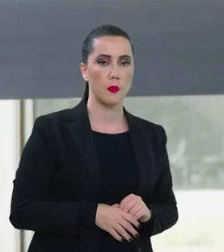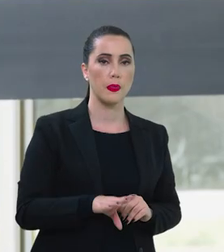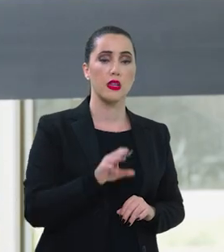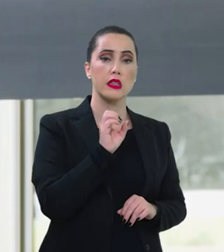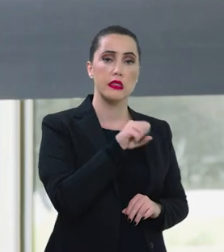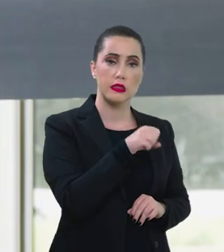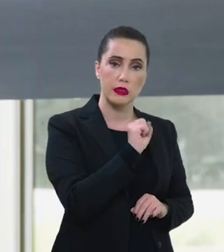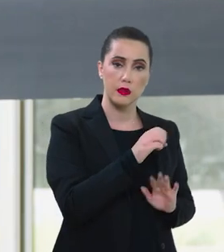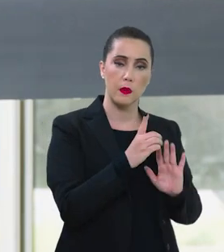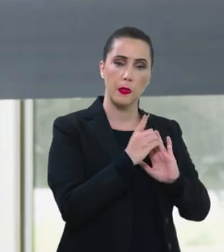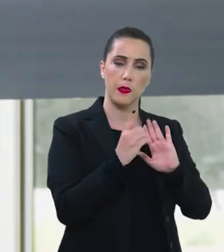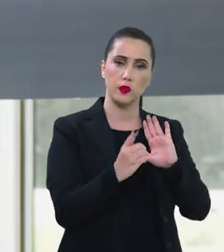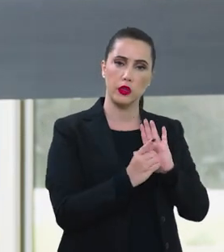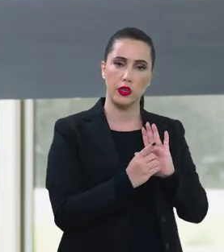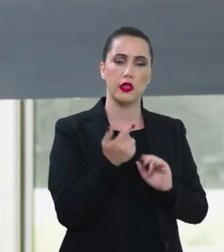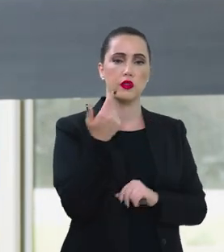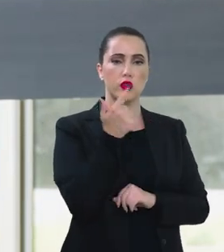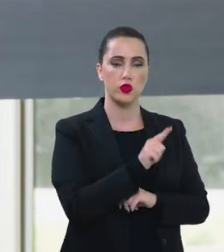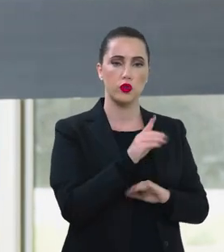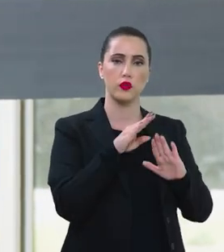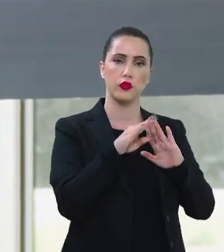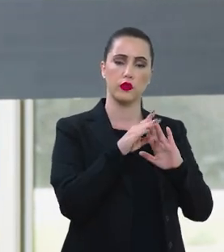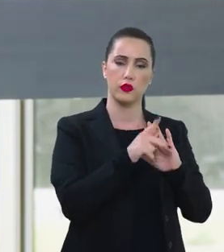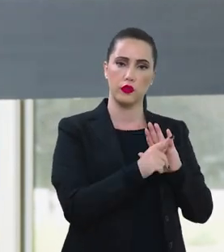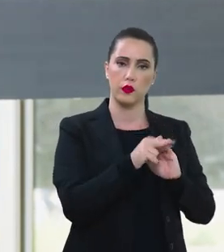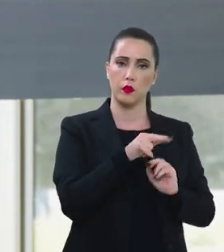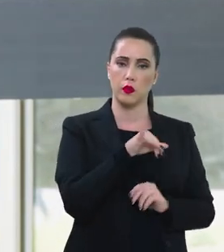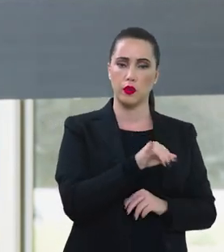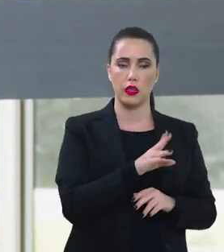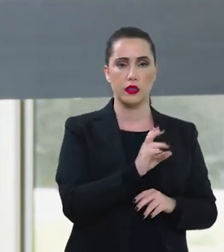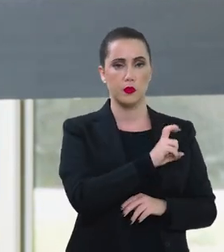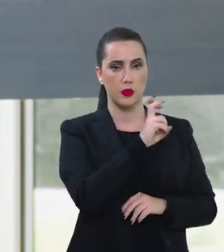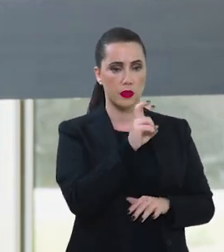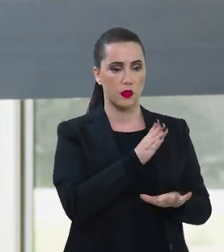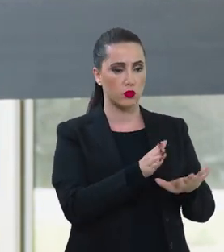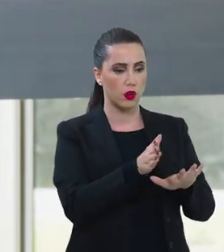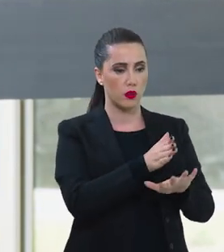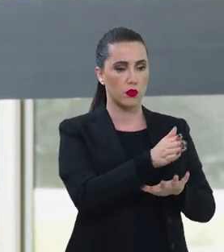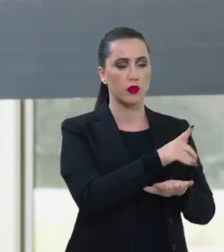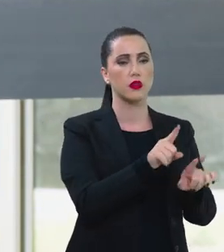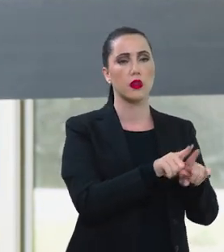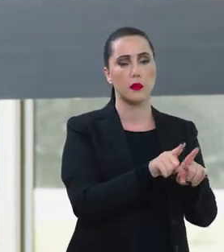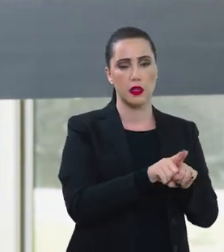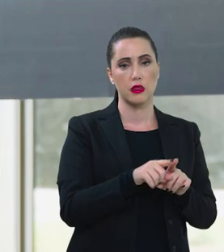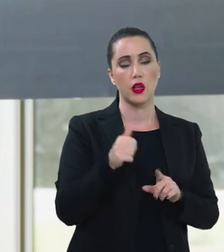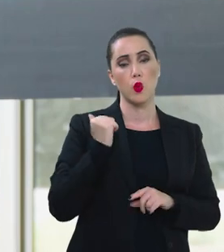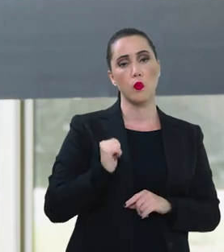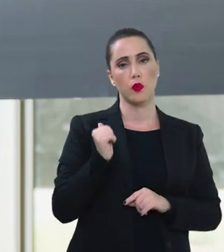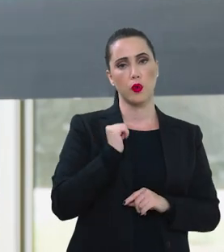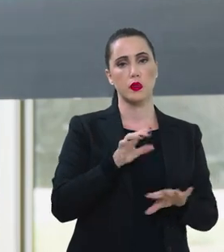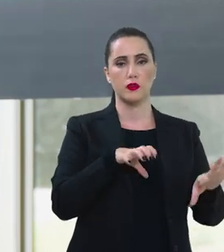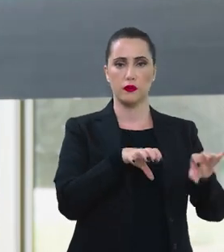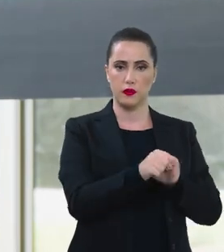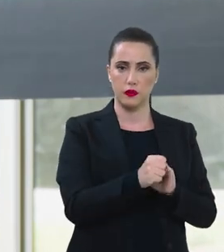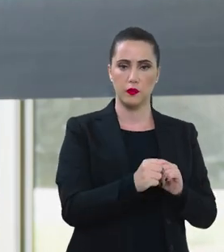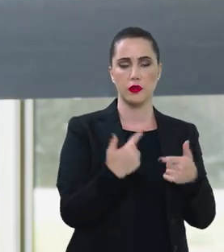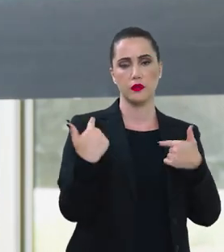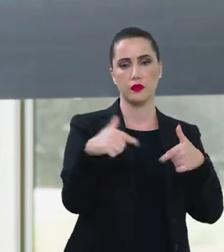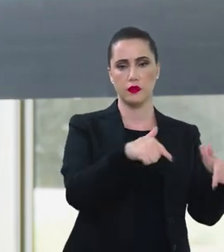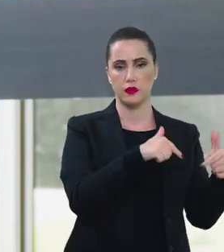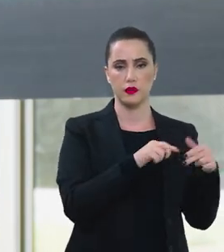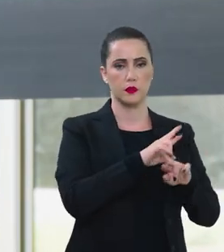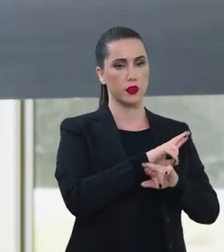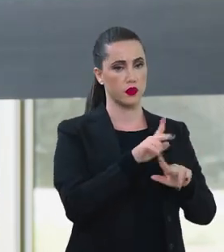Inclusive, o decreto que retoma o Pronace traz os cinco eixos, também traz a retomada do Bolsa Formação, que vai ser